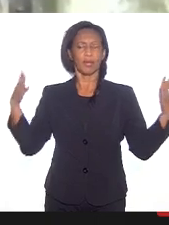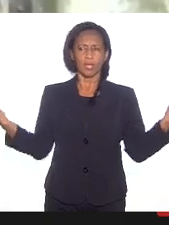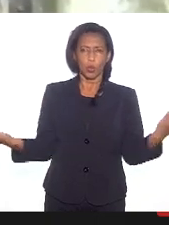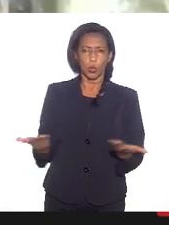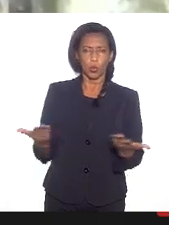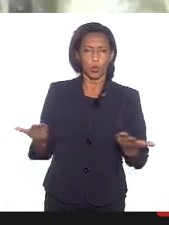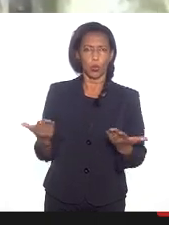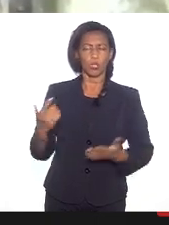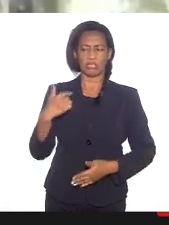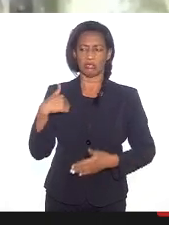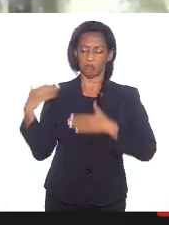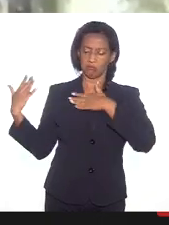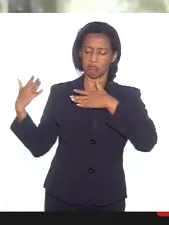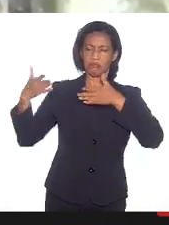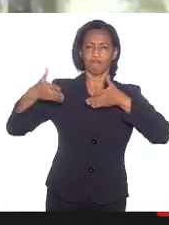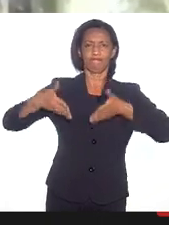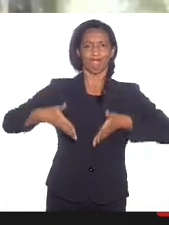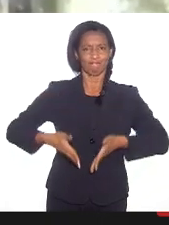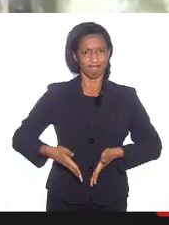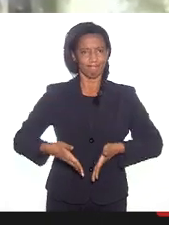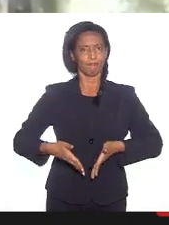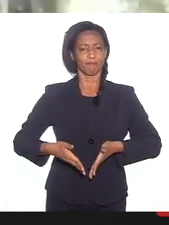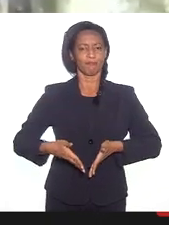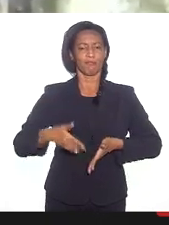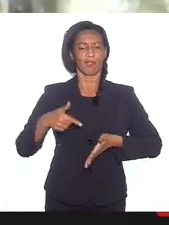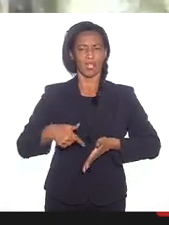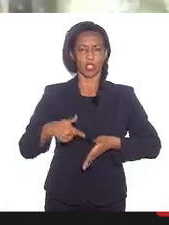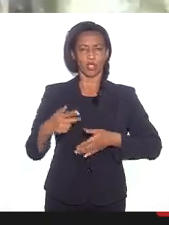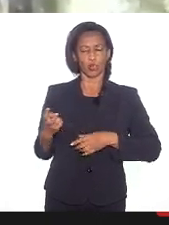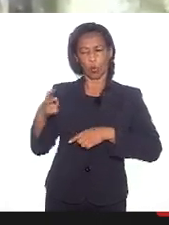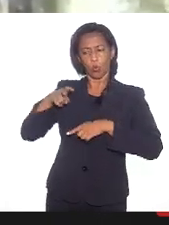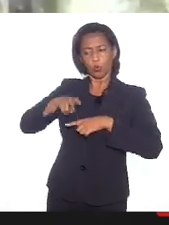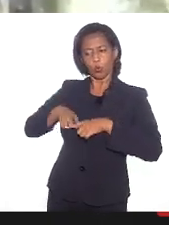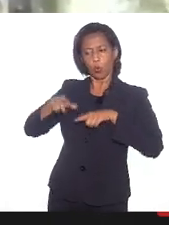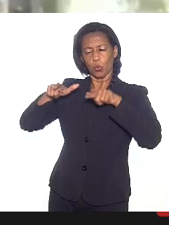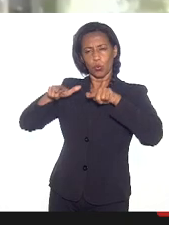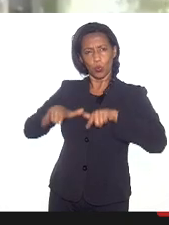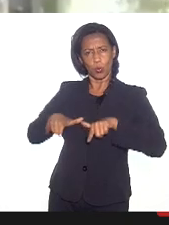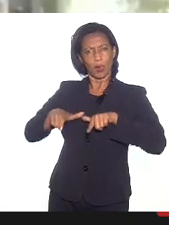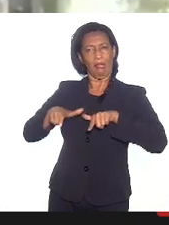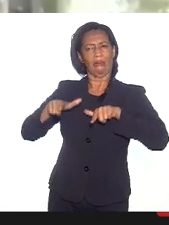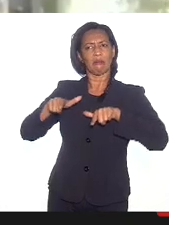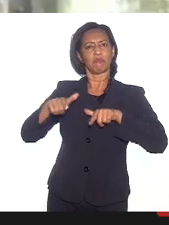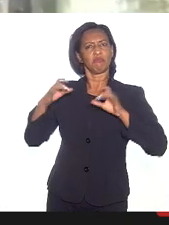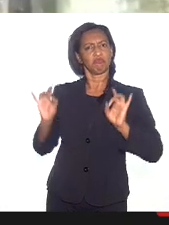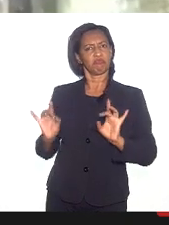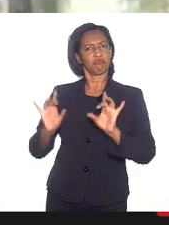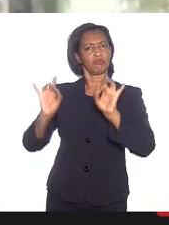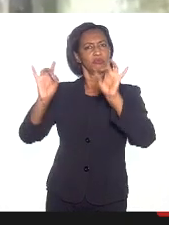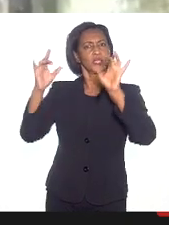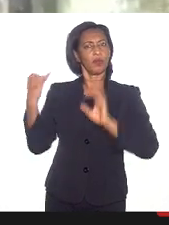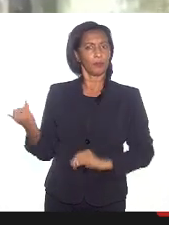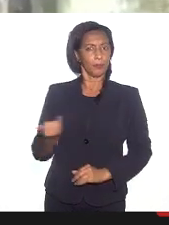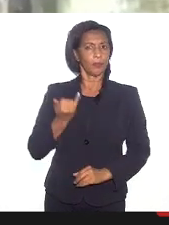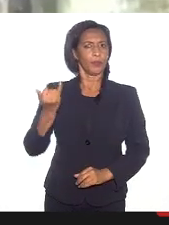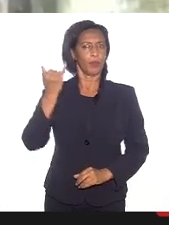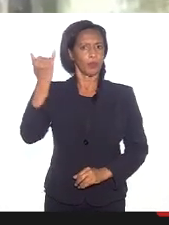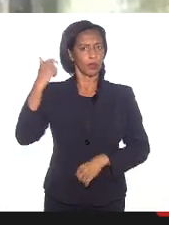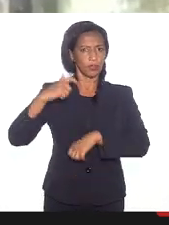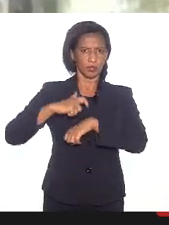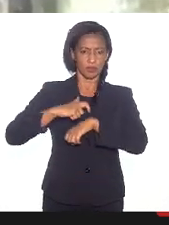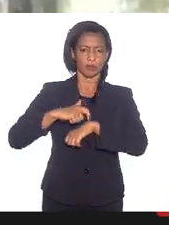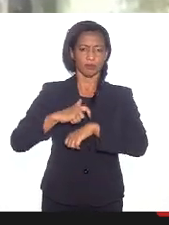hoje eu pudesse adentrar e estar ocupando espaços como esse agora, tão importante nesse